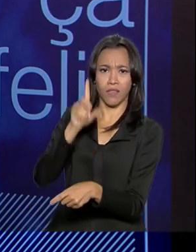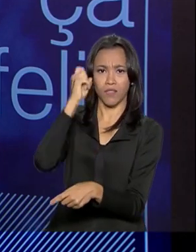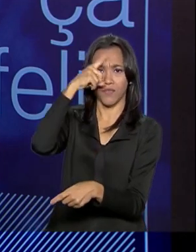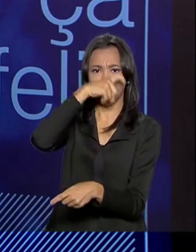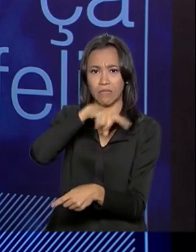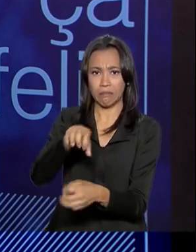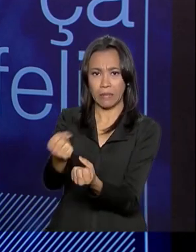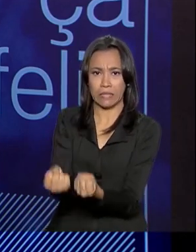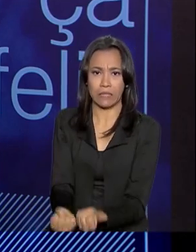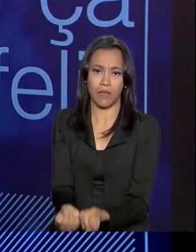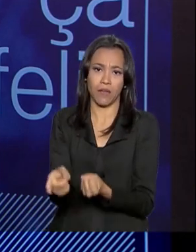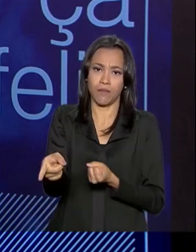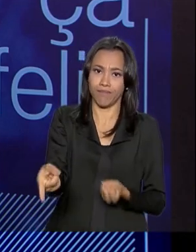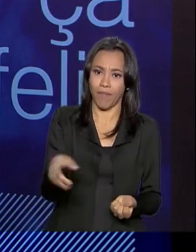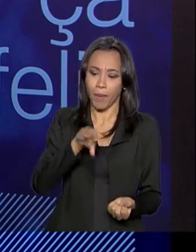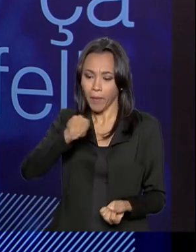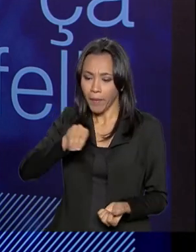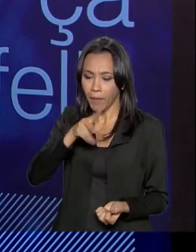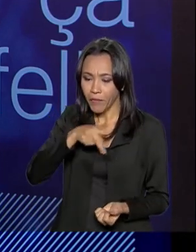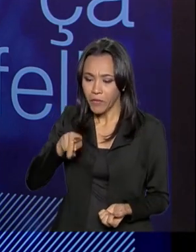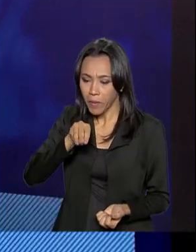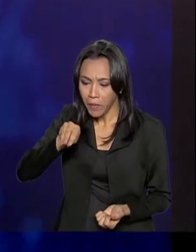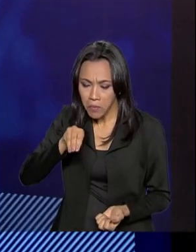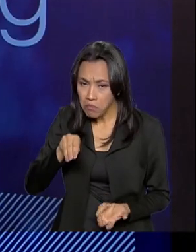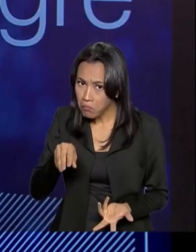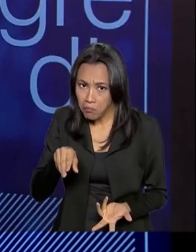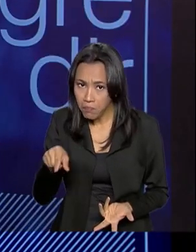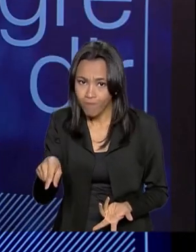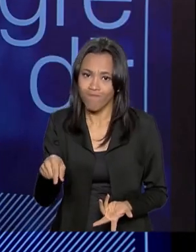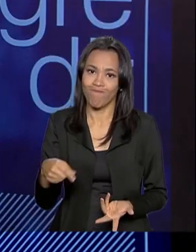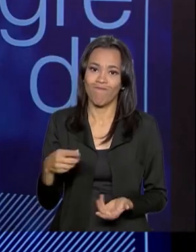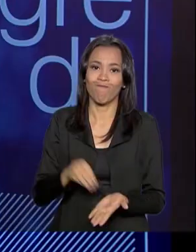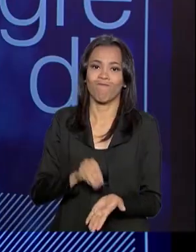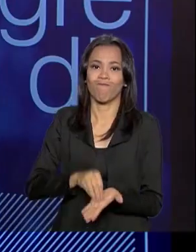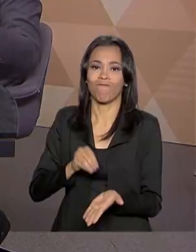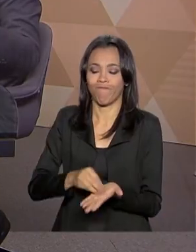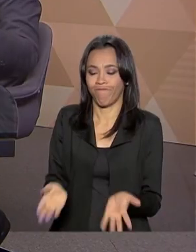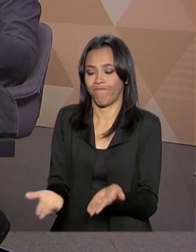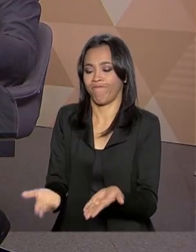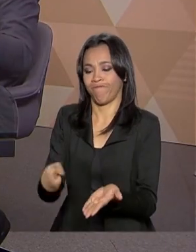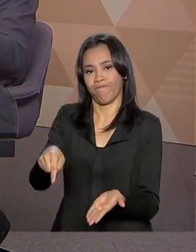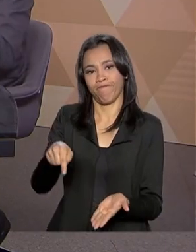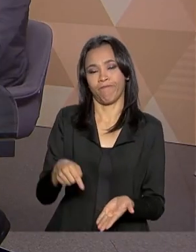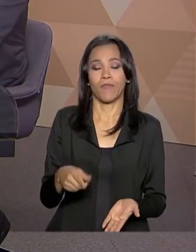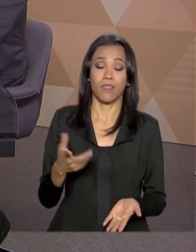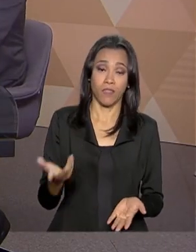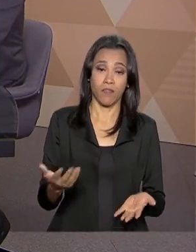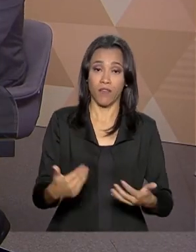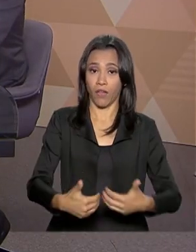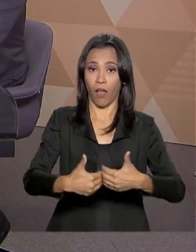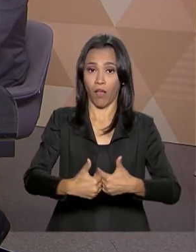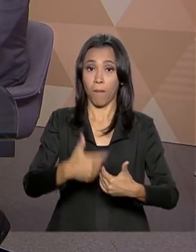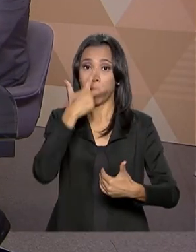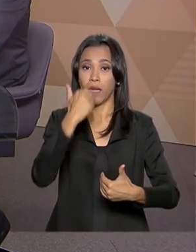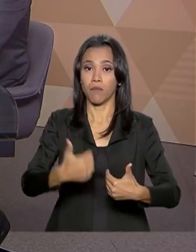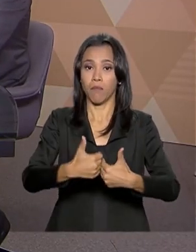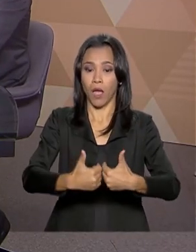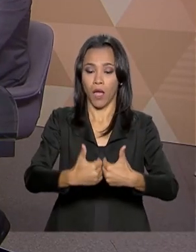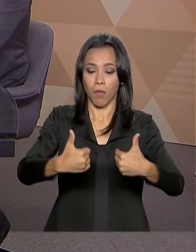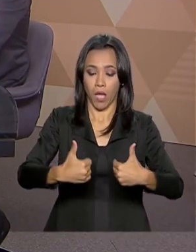mais dificuldades. Isso vai, e ao longo da vida, esse abismo vai se ampliando.